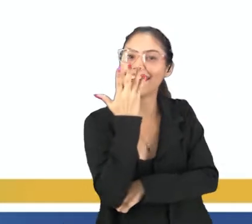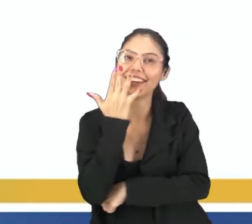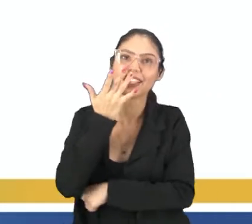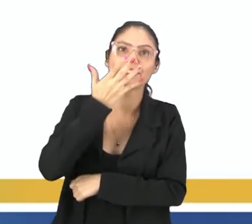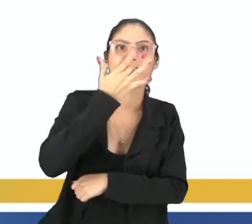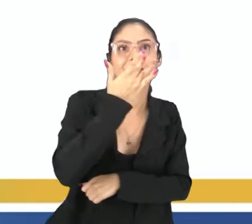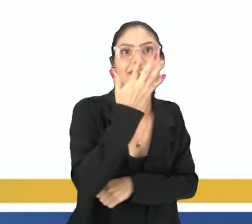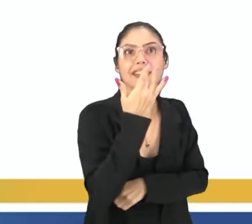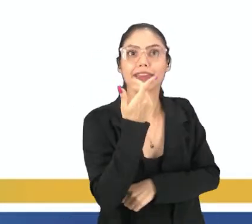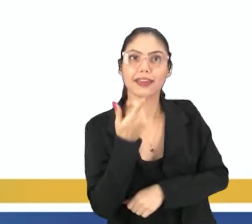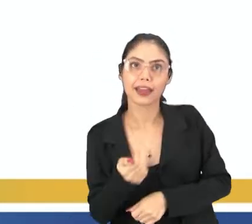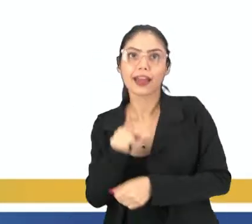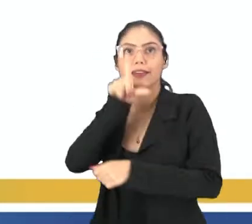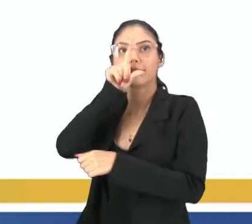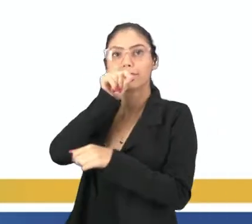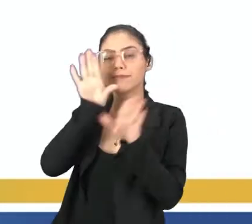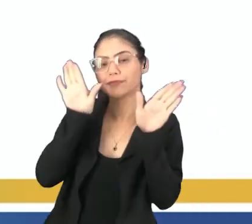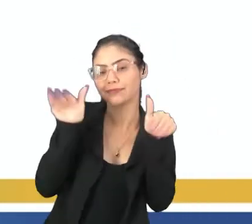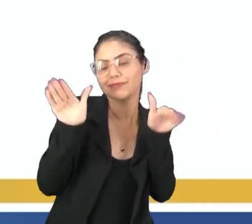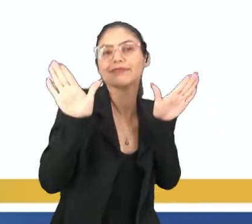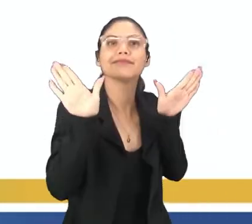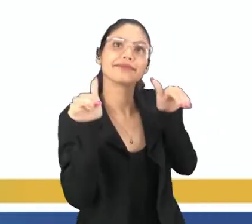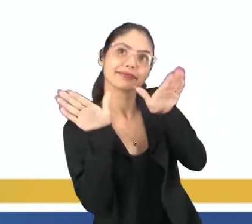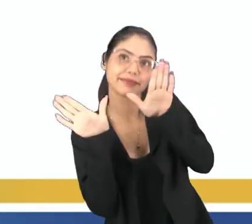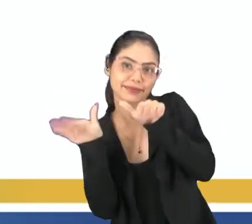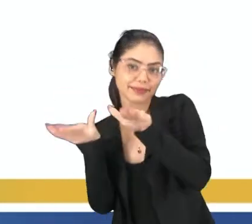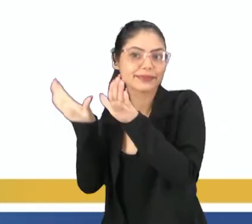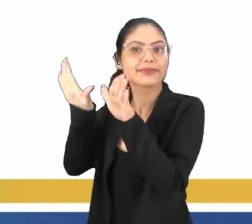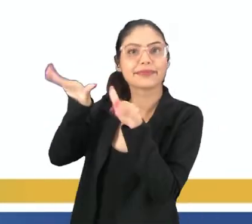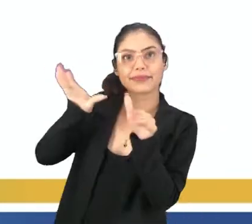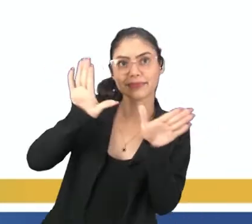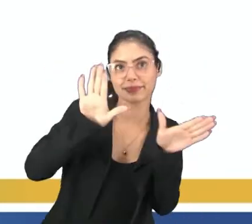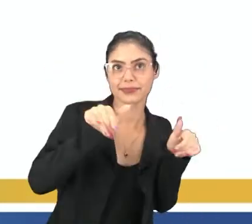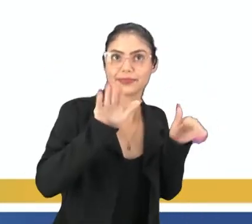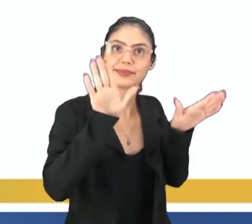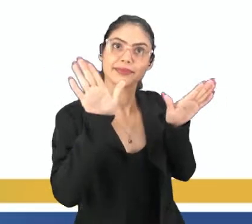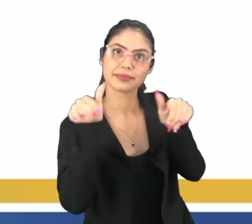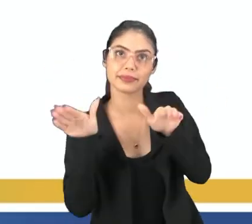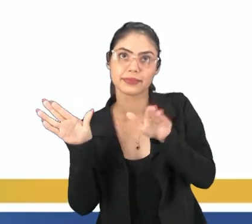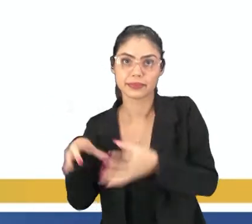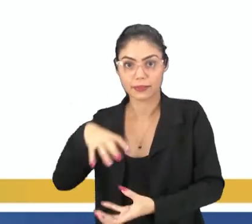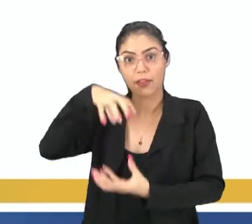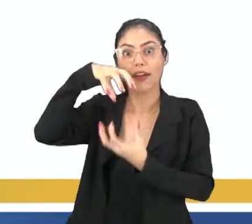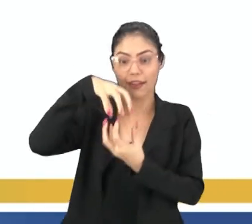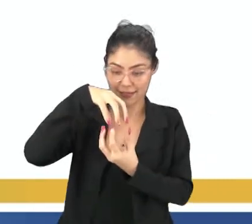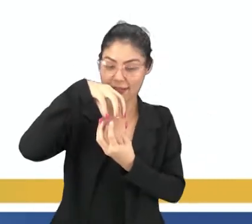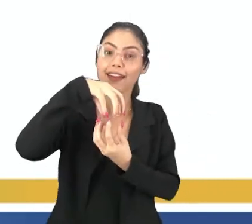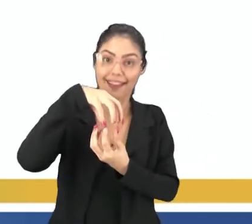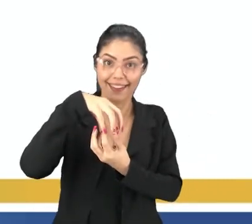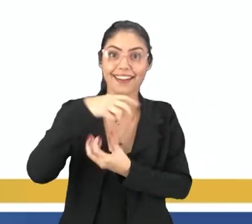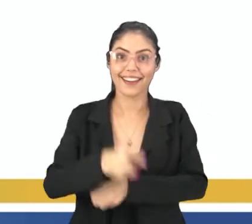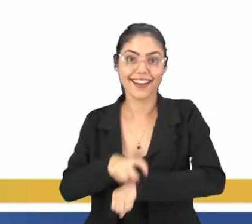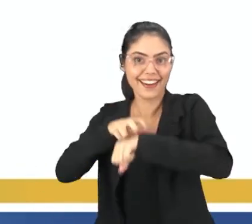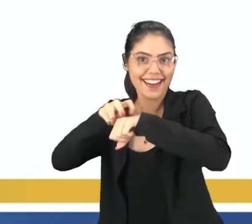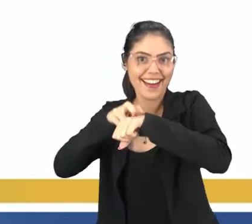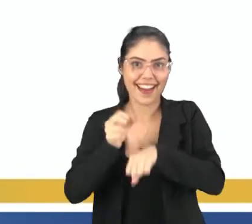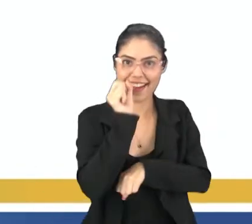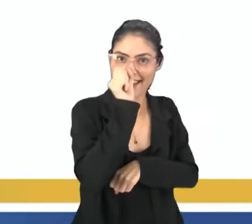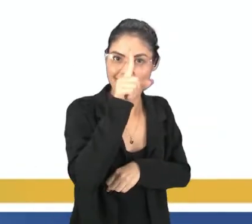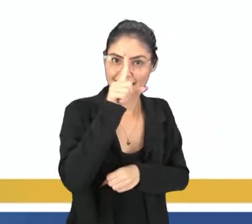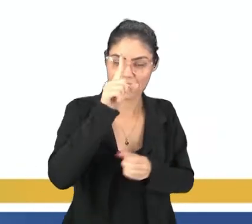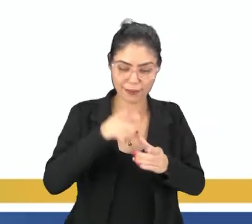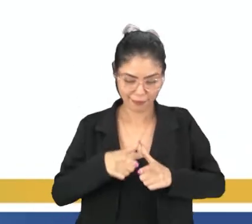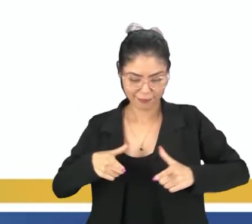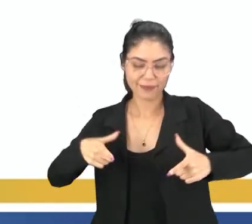cores, lavadeiras e passarinhos, ovos verdes e azuis